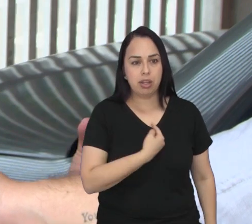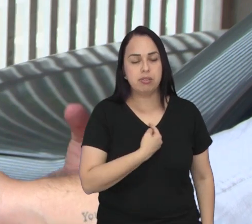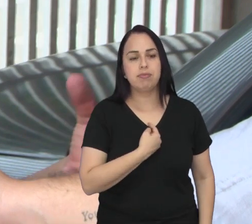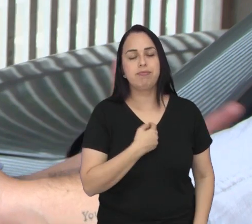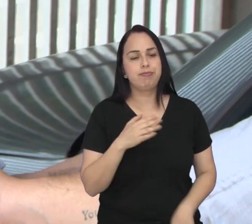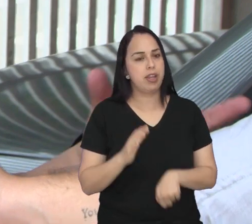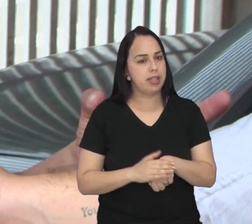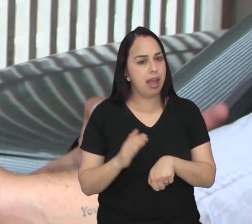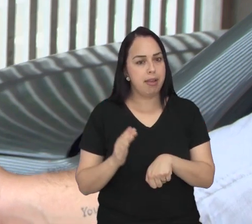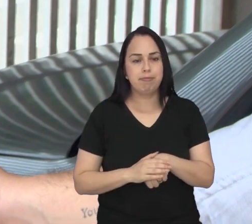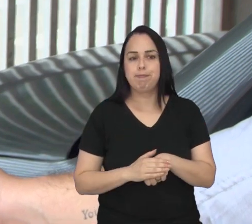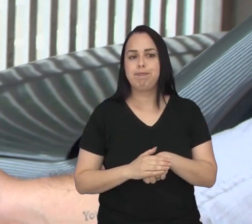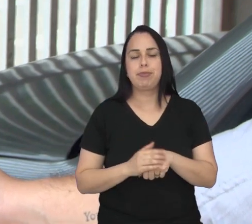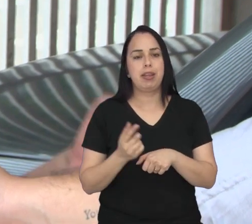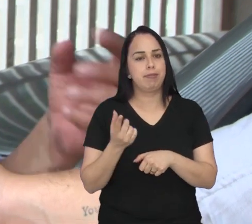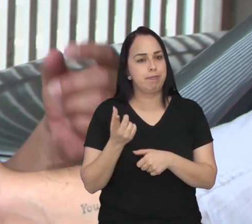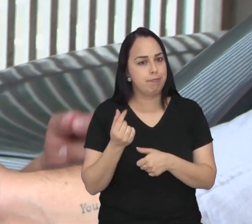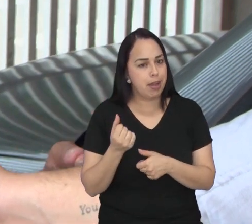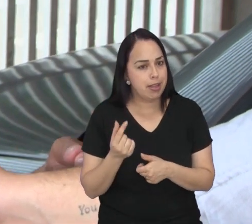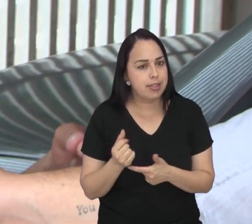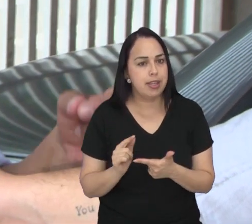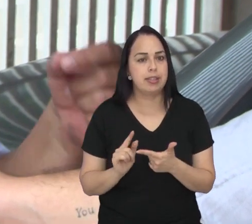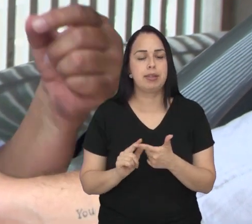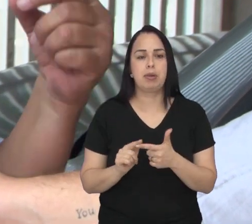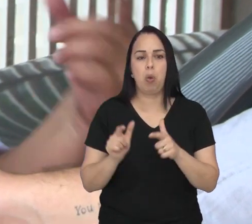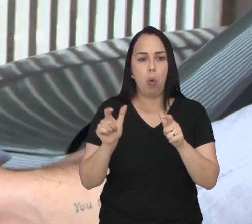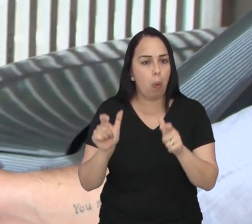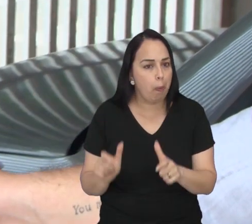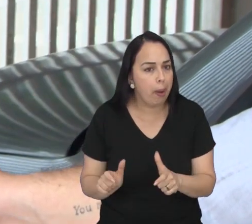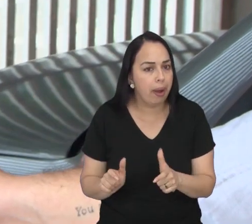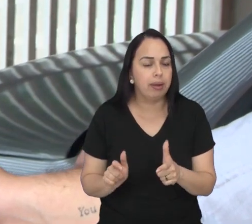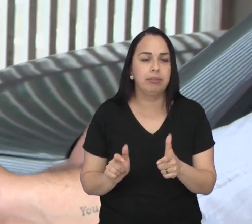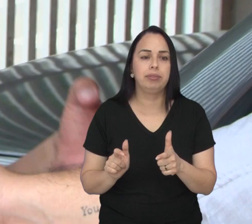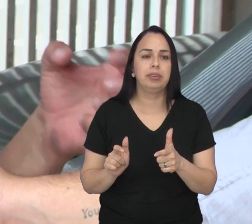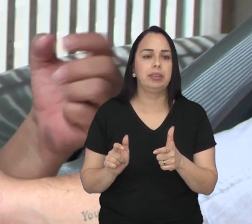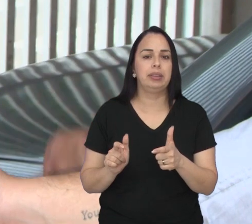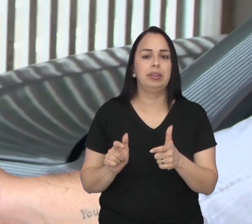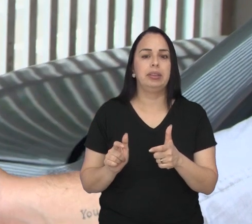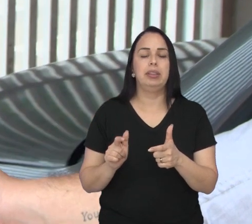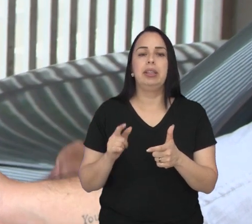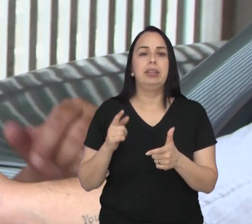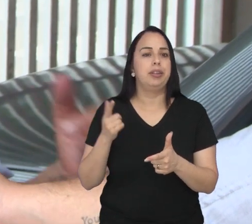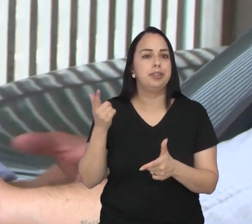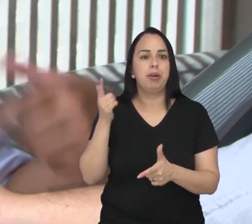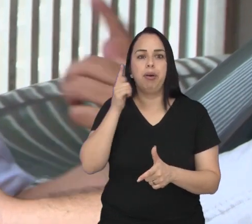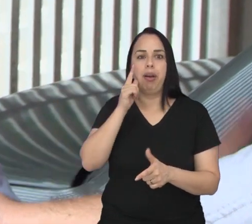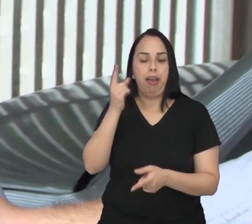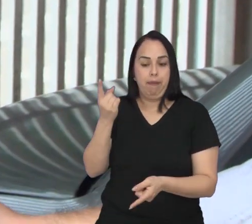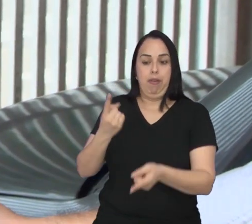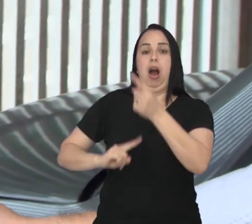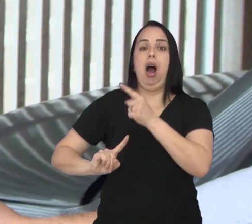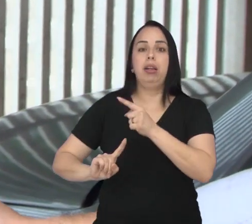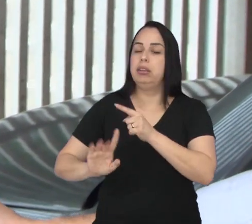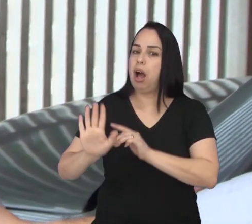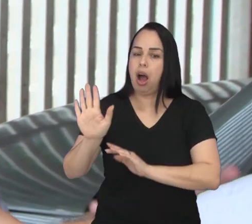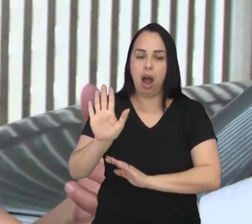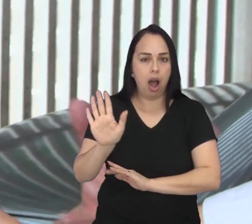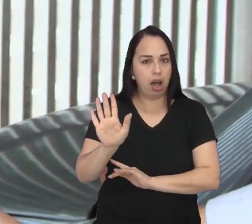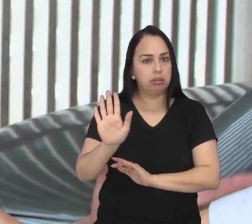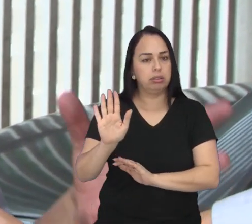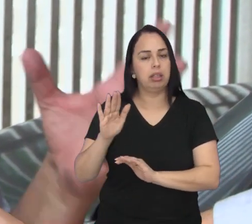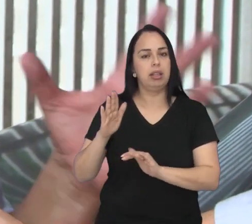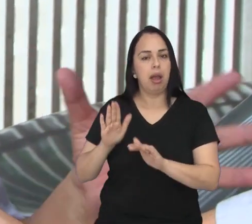o trabalho na medida do possível, financeiro, espaço físico. Nós não damos o passo maior que a perna,